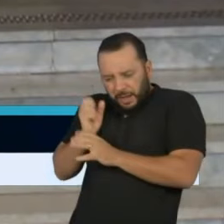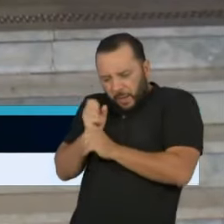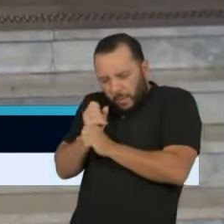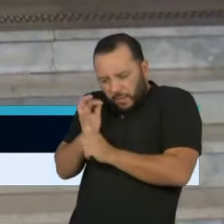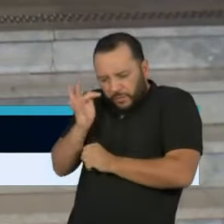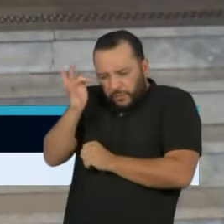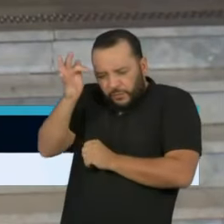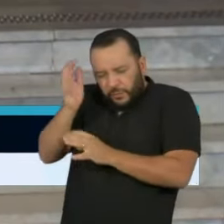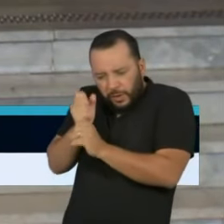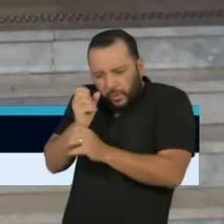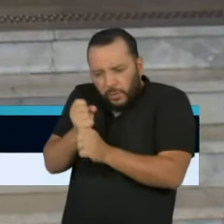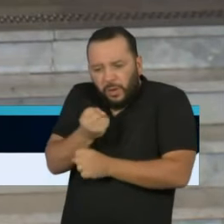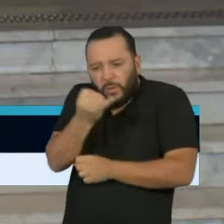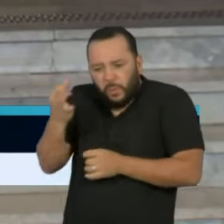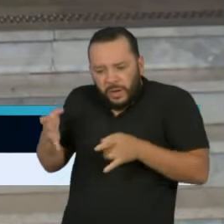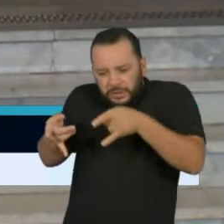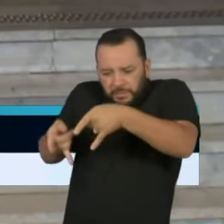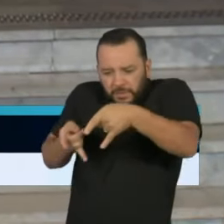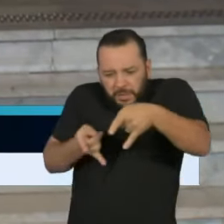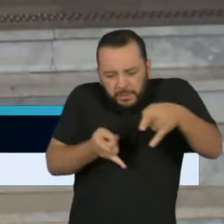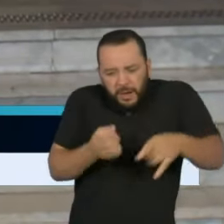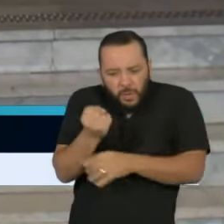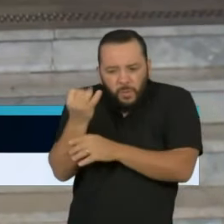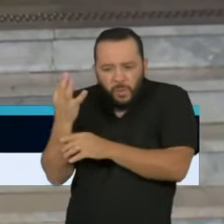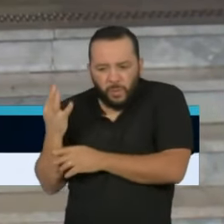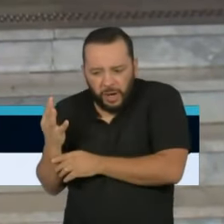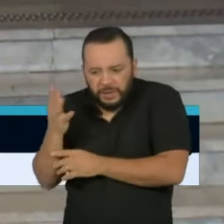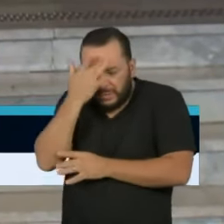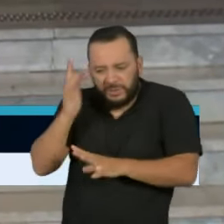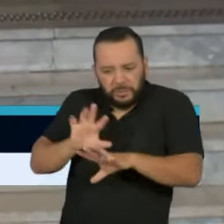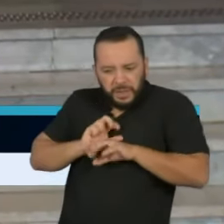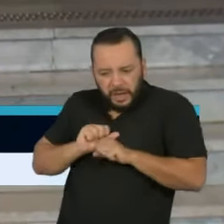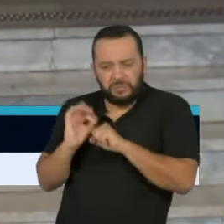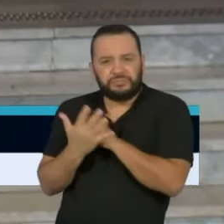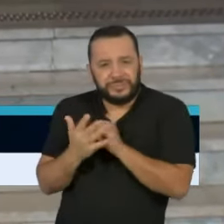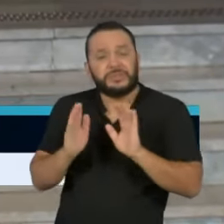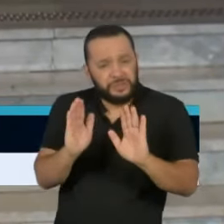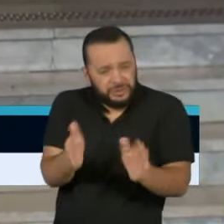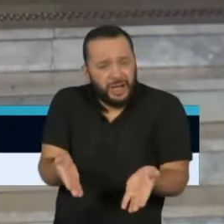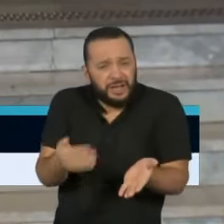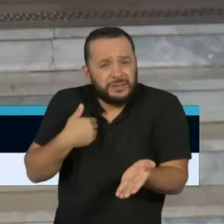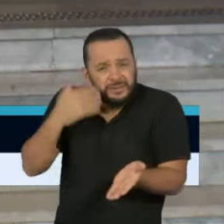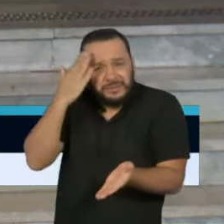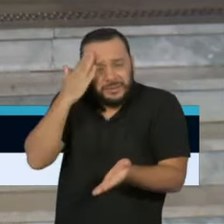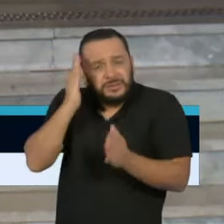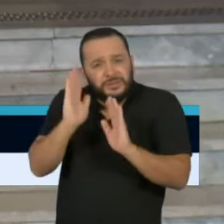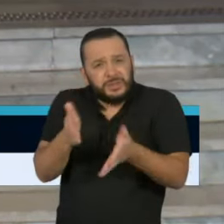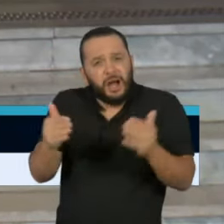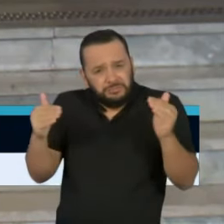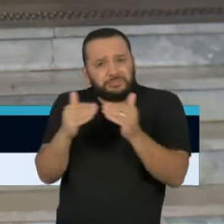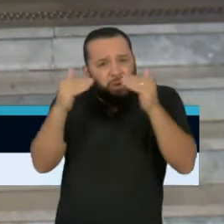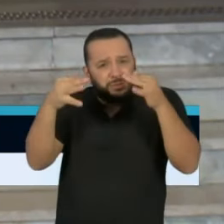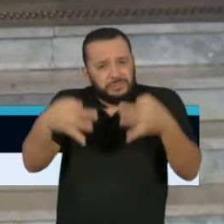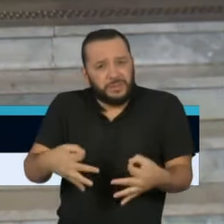cenários. Hoje, o que o professor Dimas mostrou são situações. Então, está dentro daquilo que nós esperávamos.